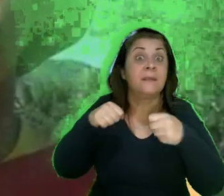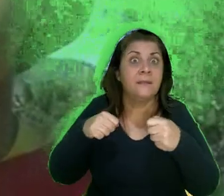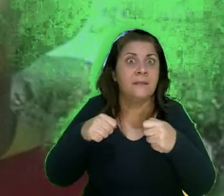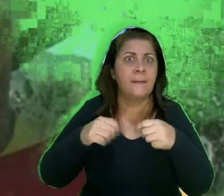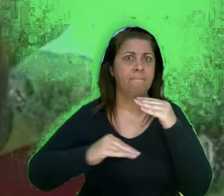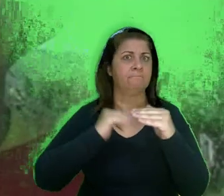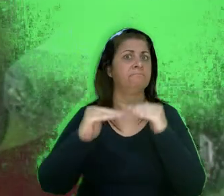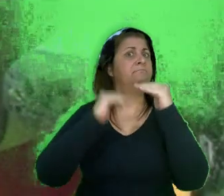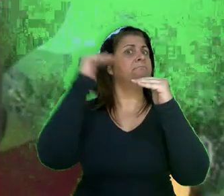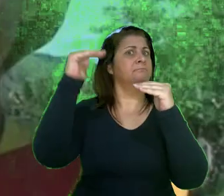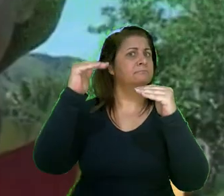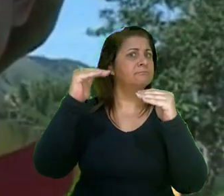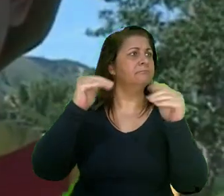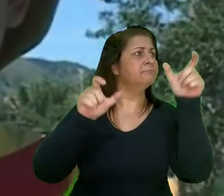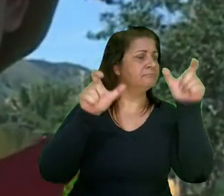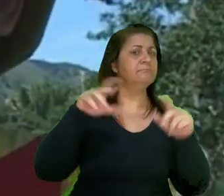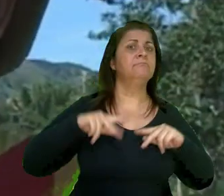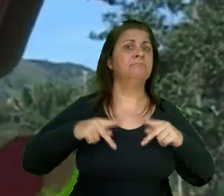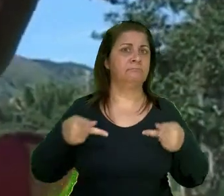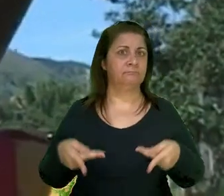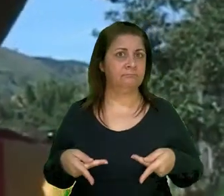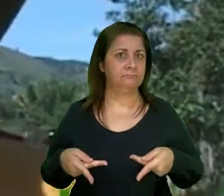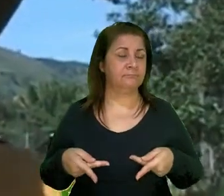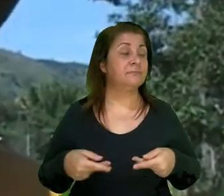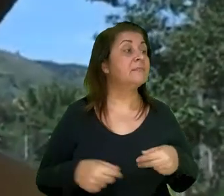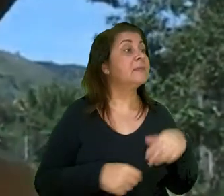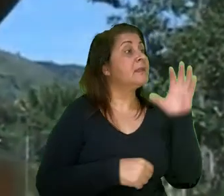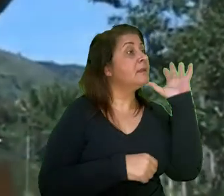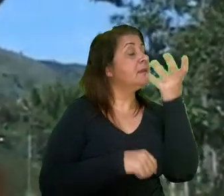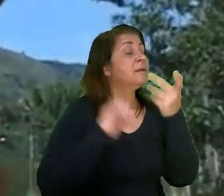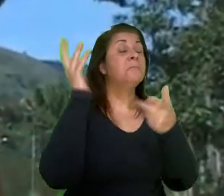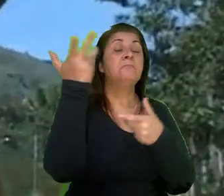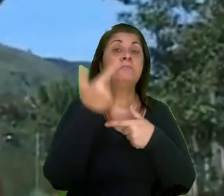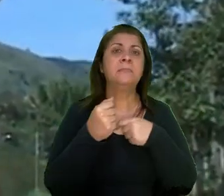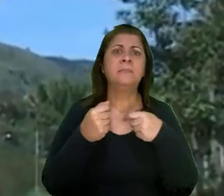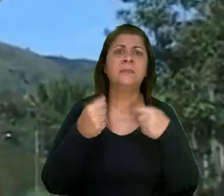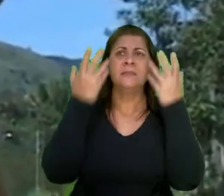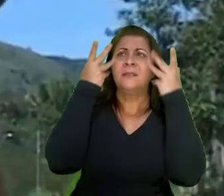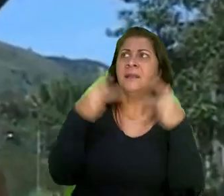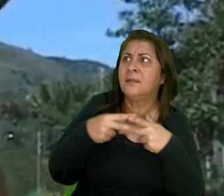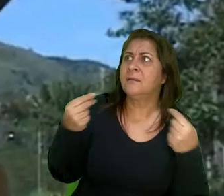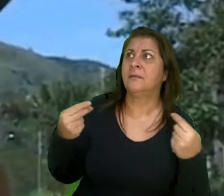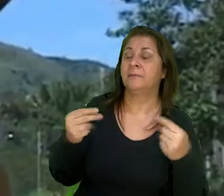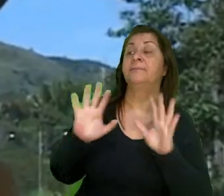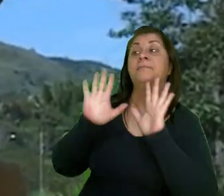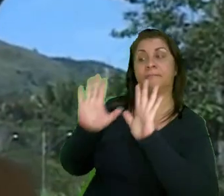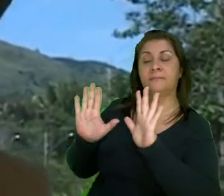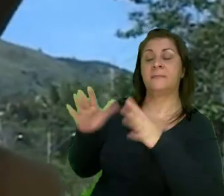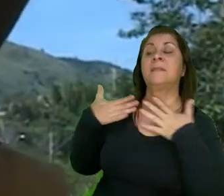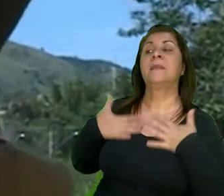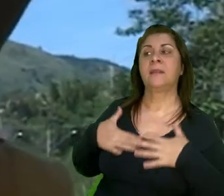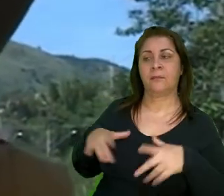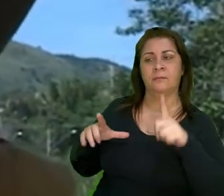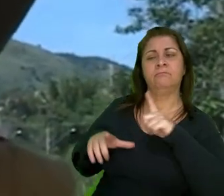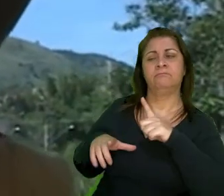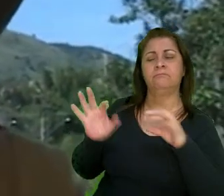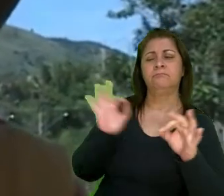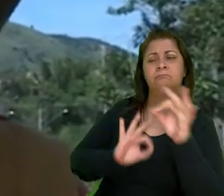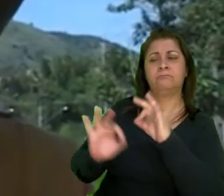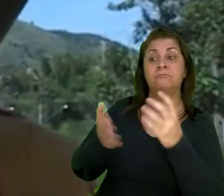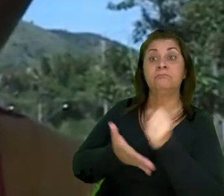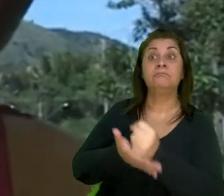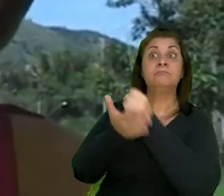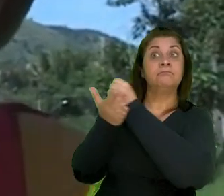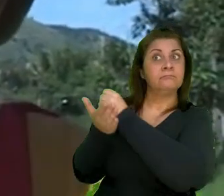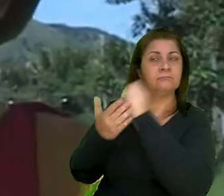é necessário para o desenvolvimento do homem. Mãe, e as plantas animais? Calma, caçador! Existe um projeto de